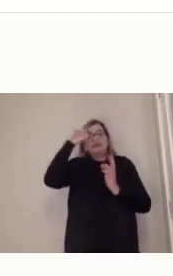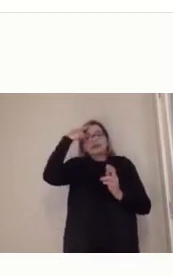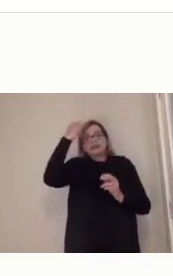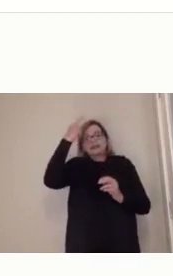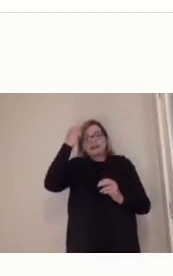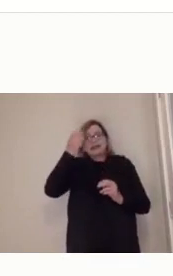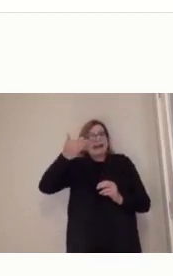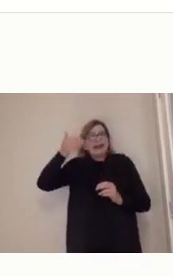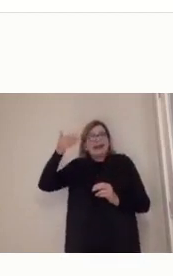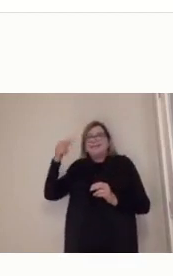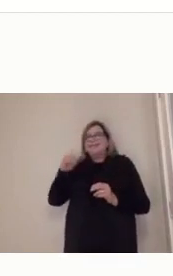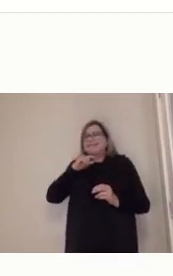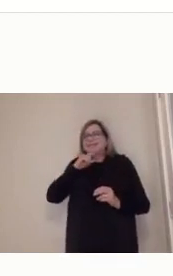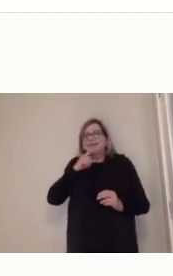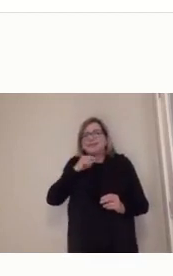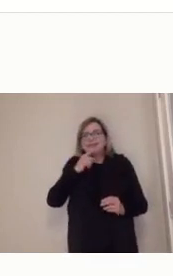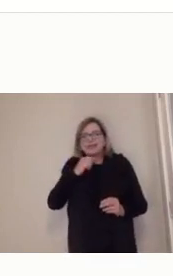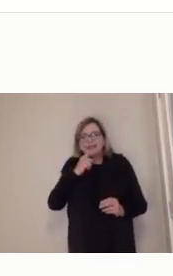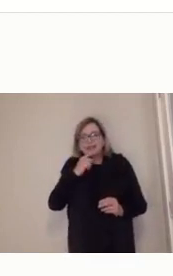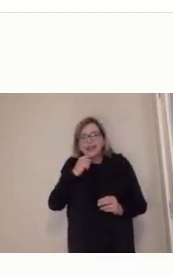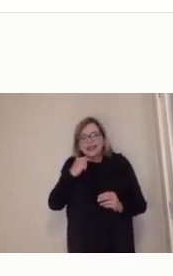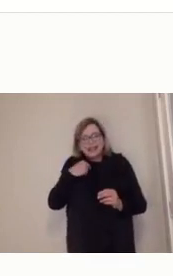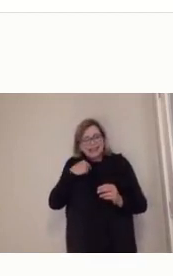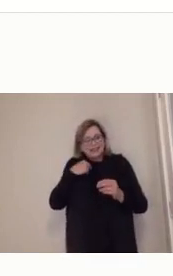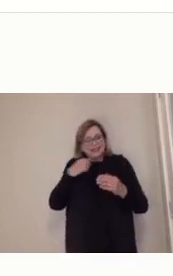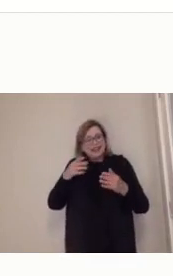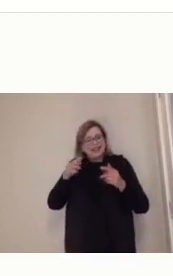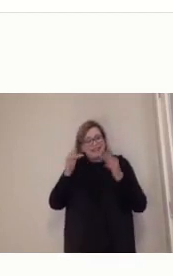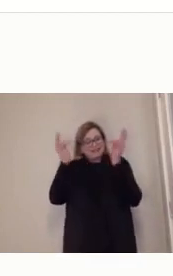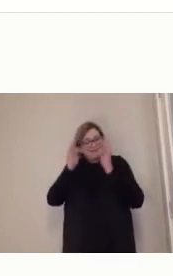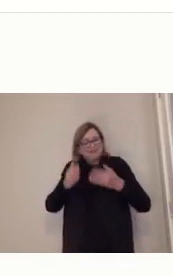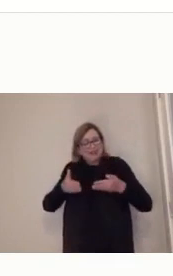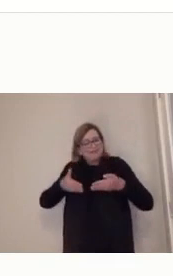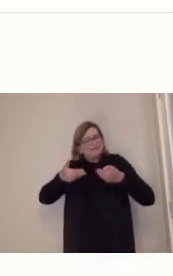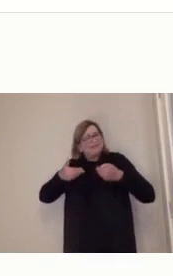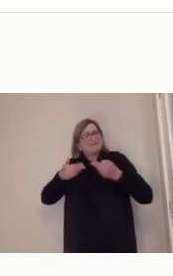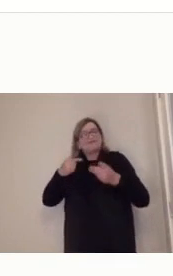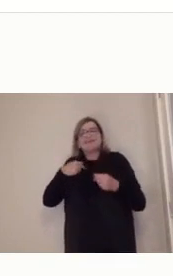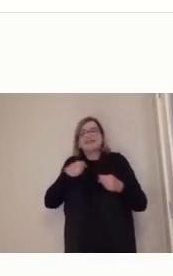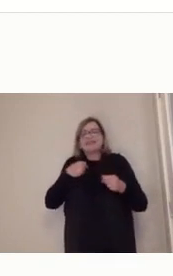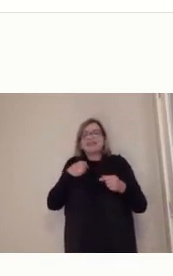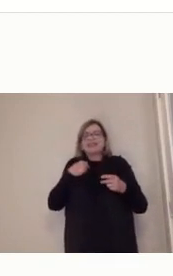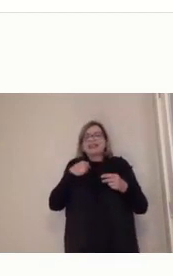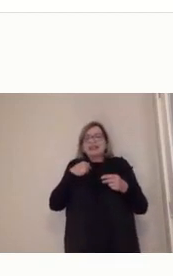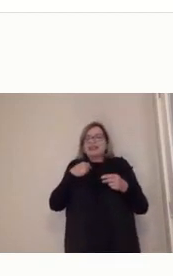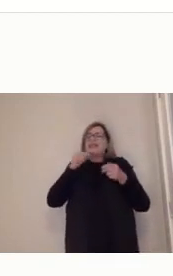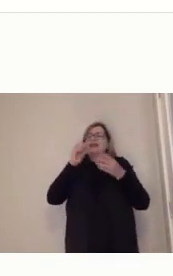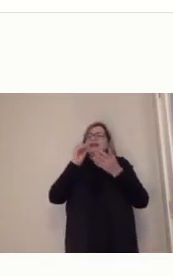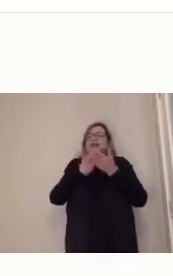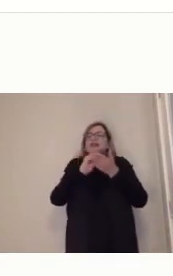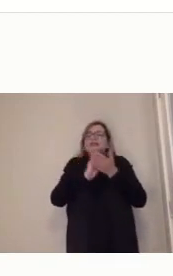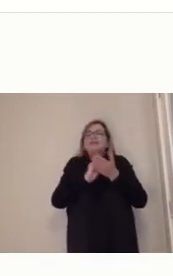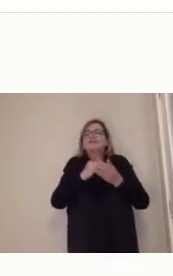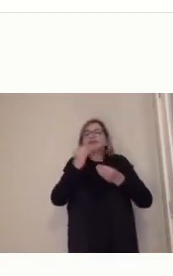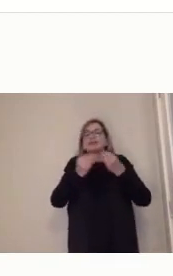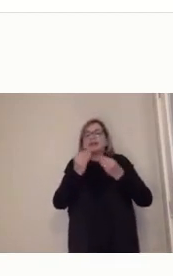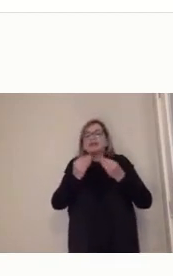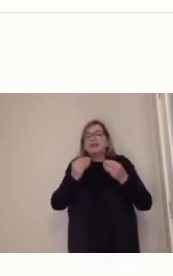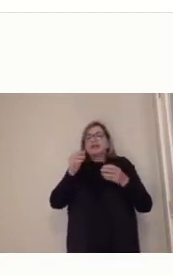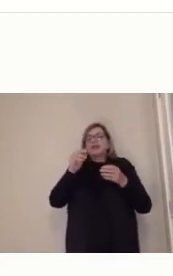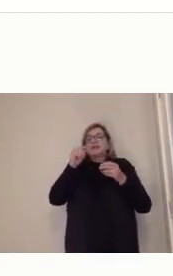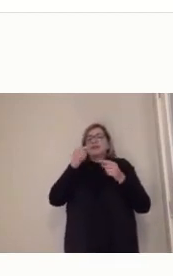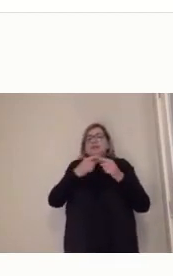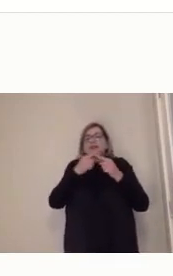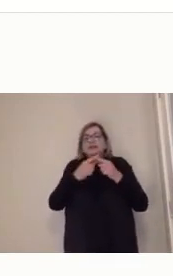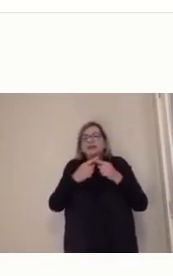pequena nesse universo que é a educação à distância, que também é um mercado, né? É um mercado. É um